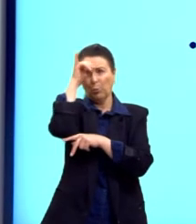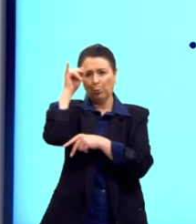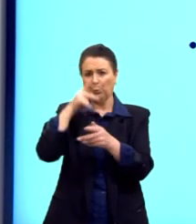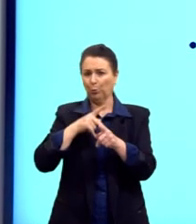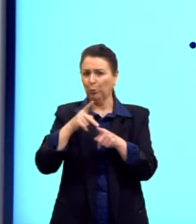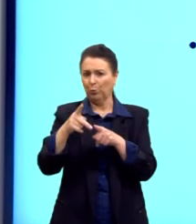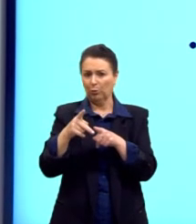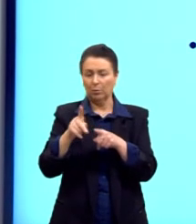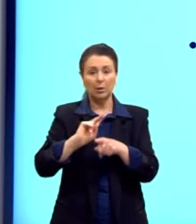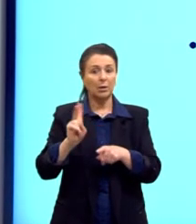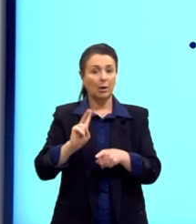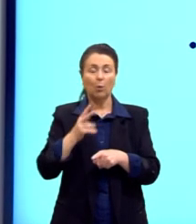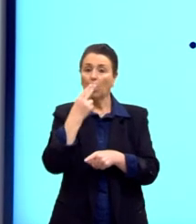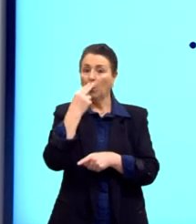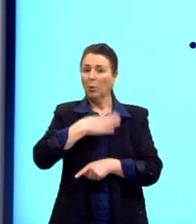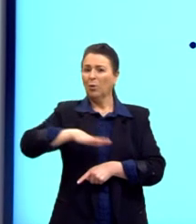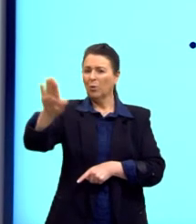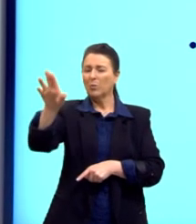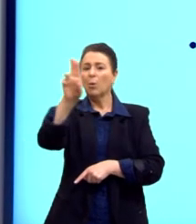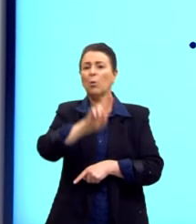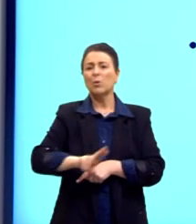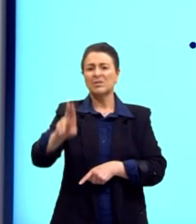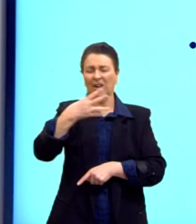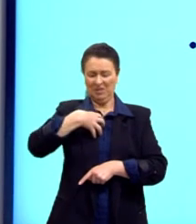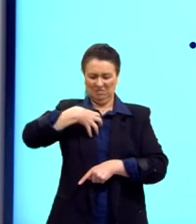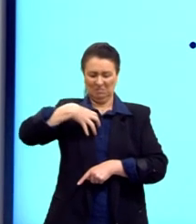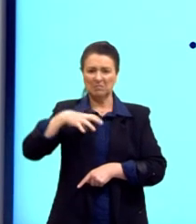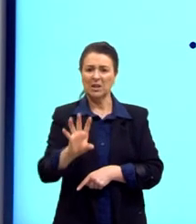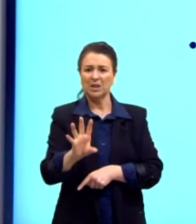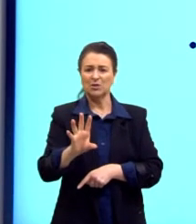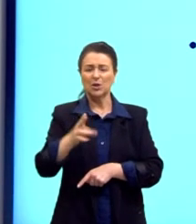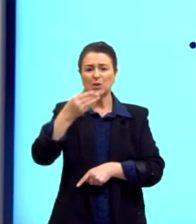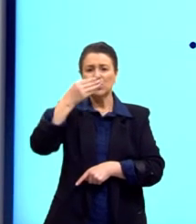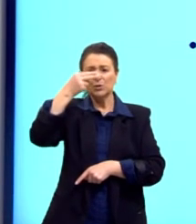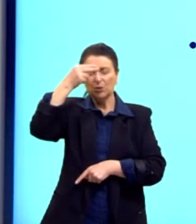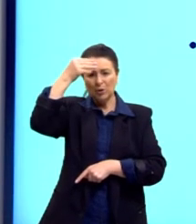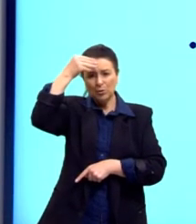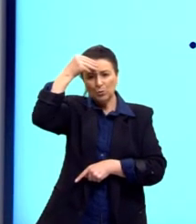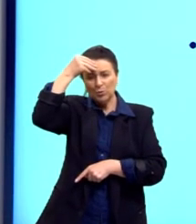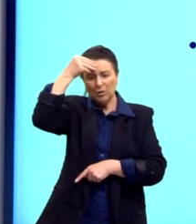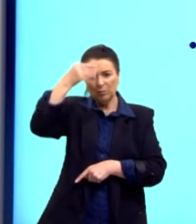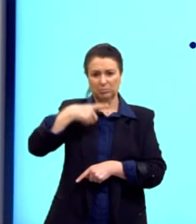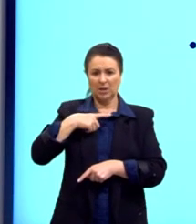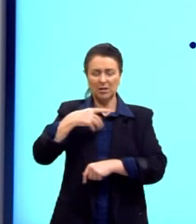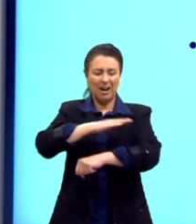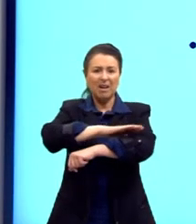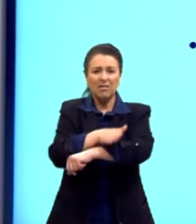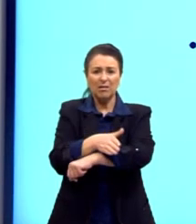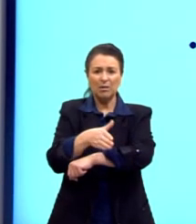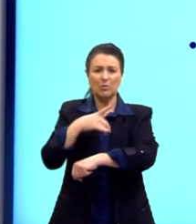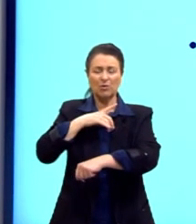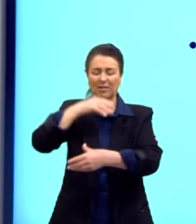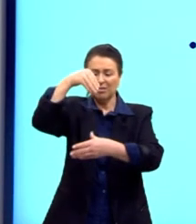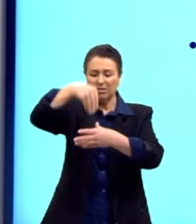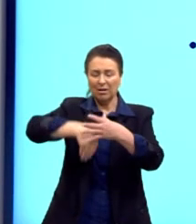usa esse antissemitismo, esse racismo que existia na cultura, que existia na sociedade.